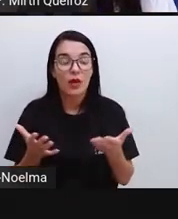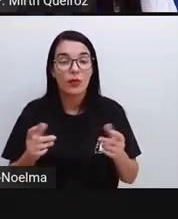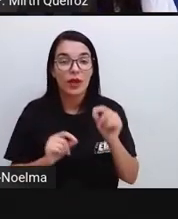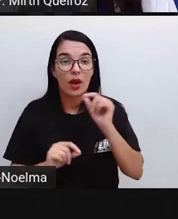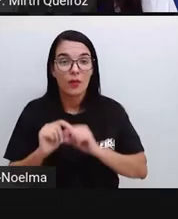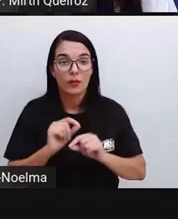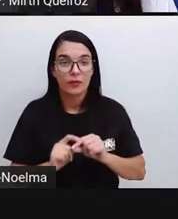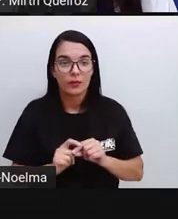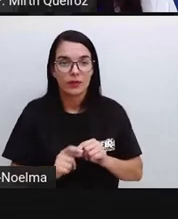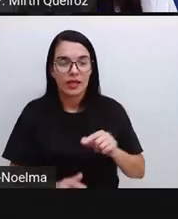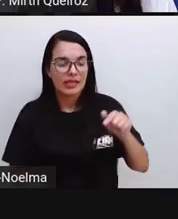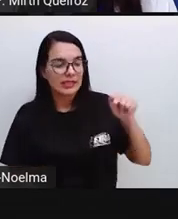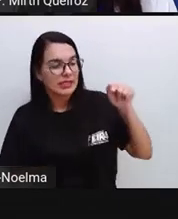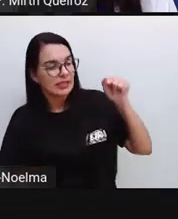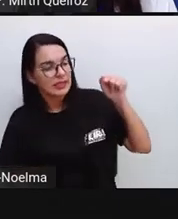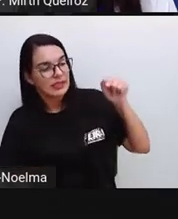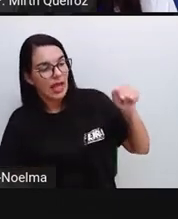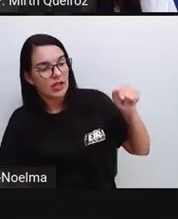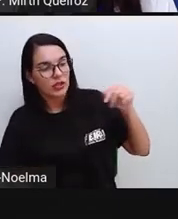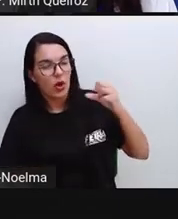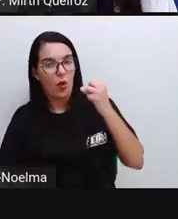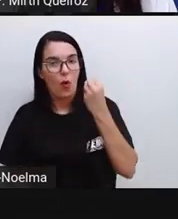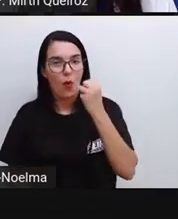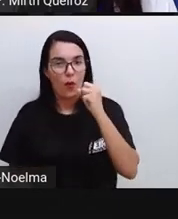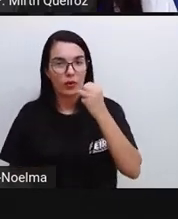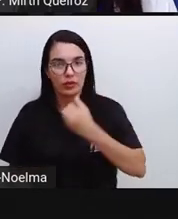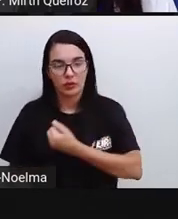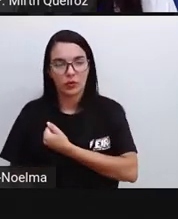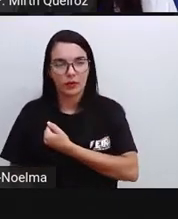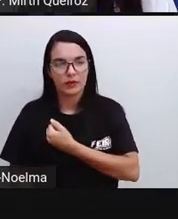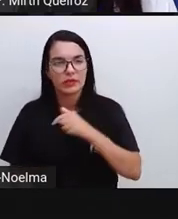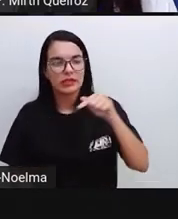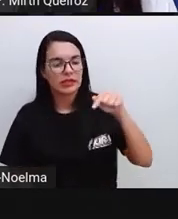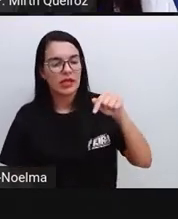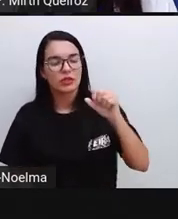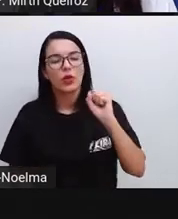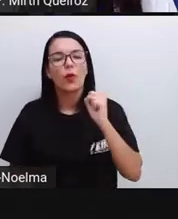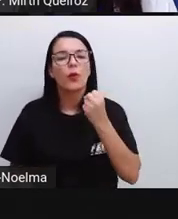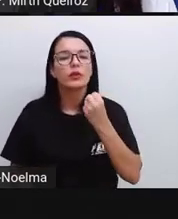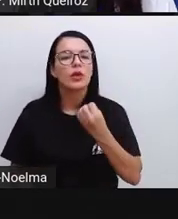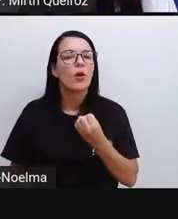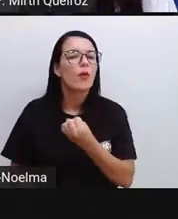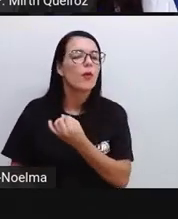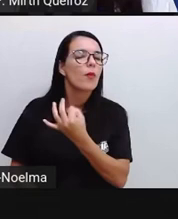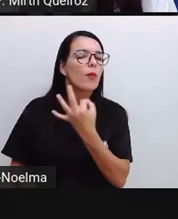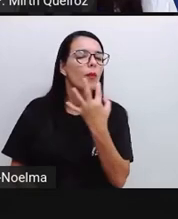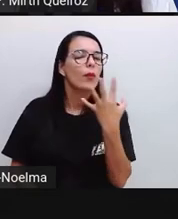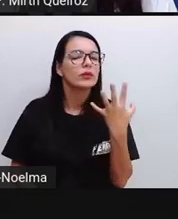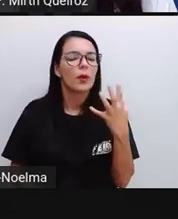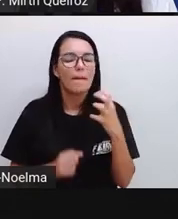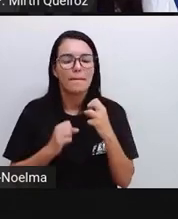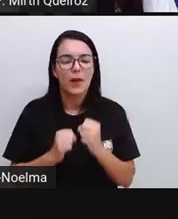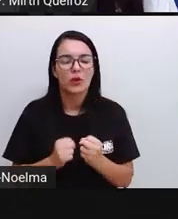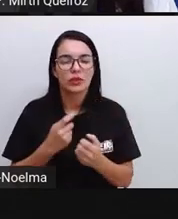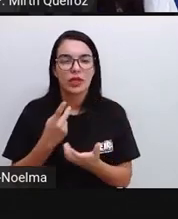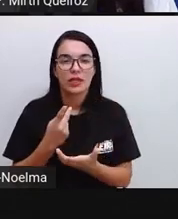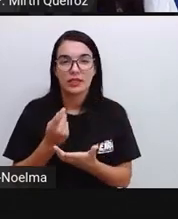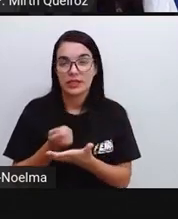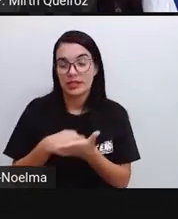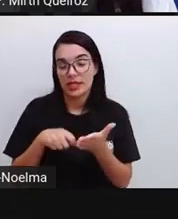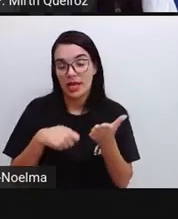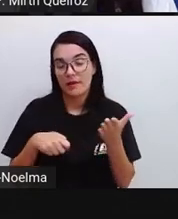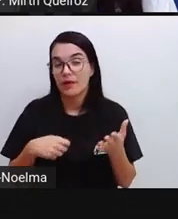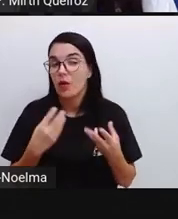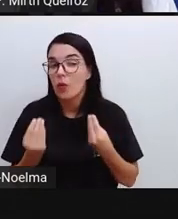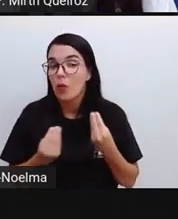7 e 8, quantos números de dois algarismos é possível escrever? Com as teclas